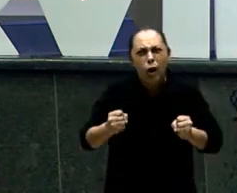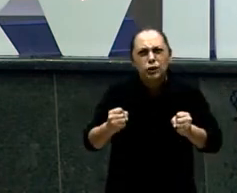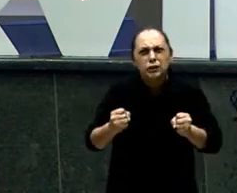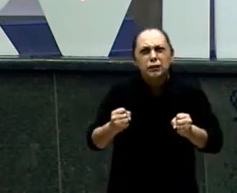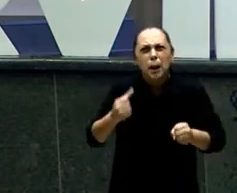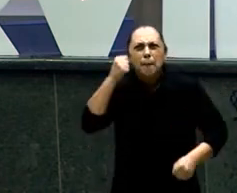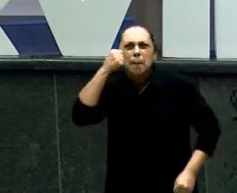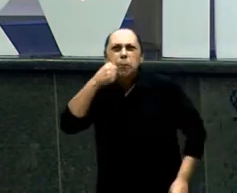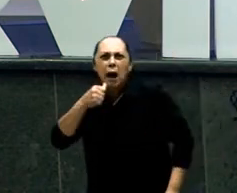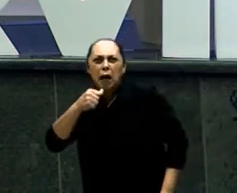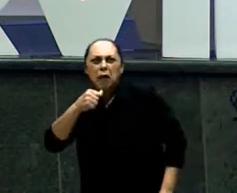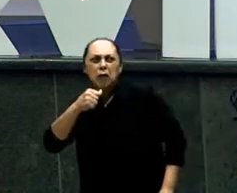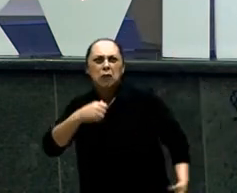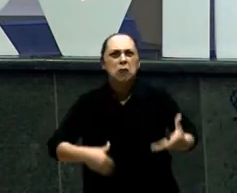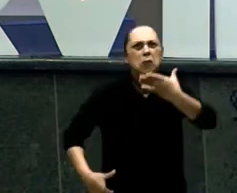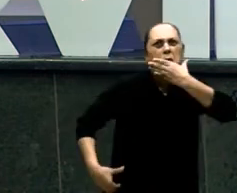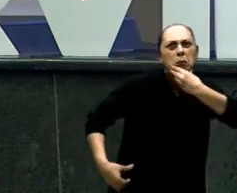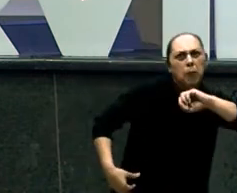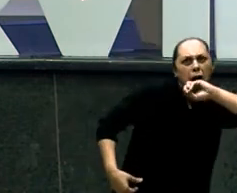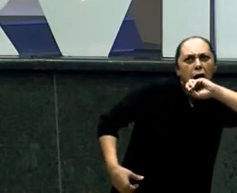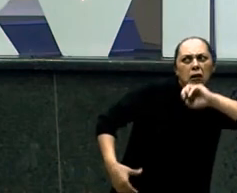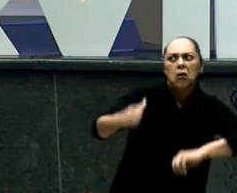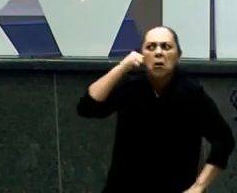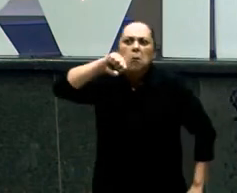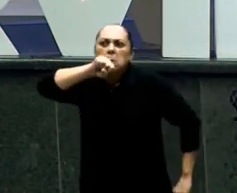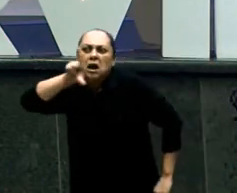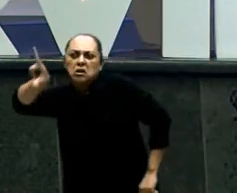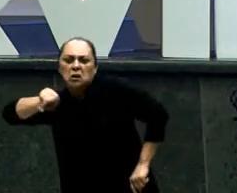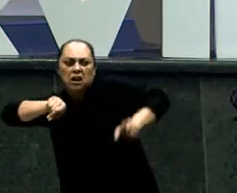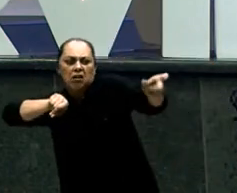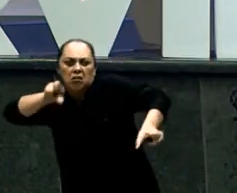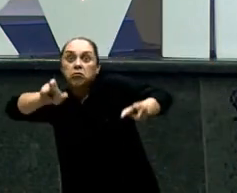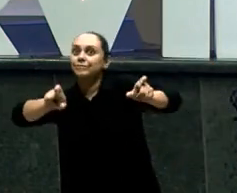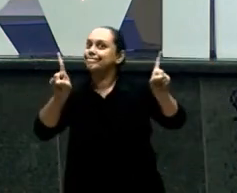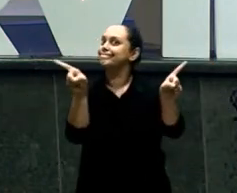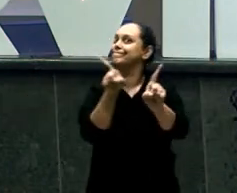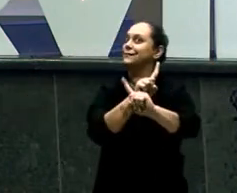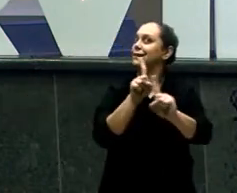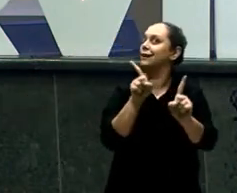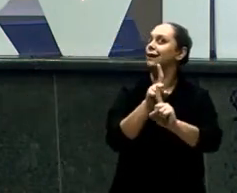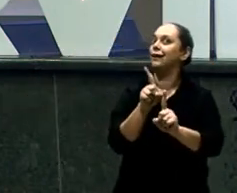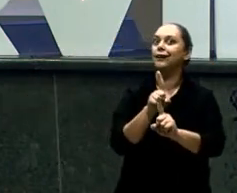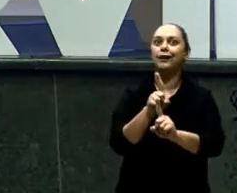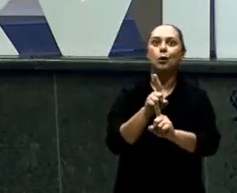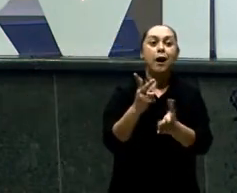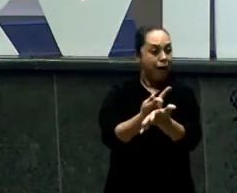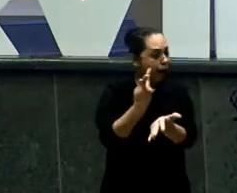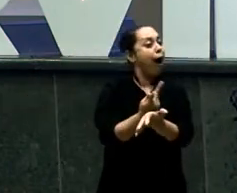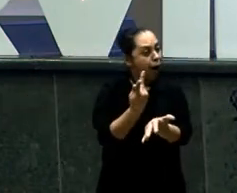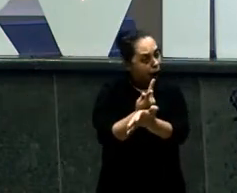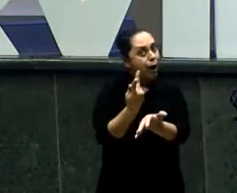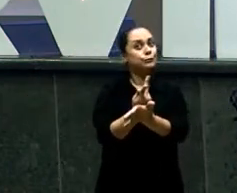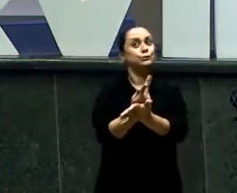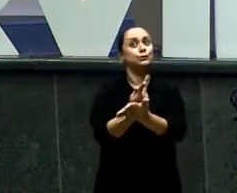O Isaú Isaque diz assim Eu amo mais Isaú Por causa da Da caça Agora